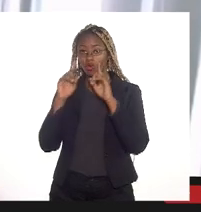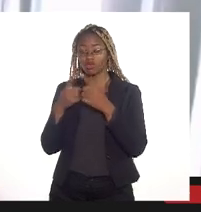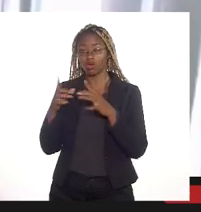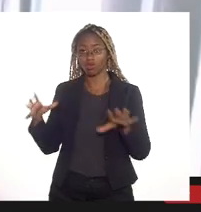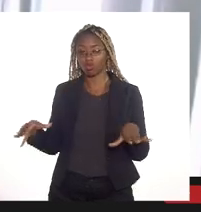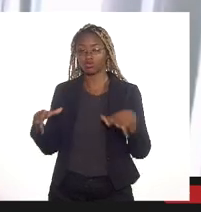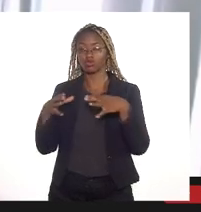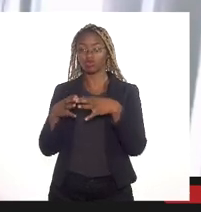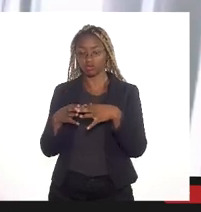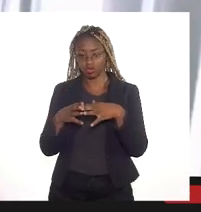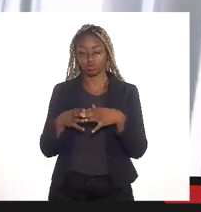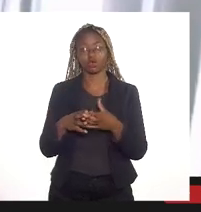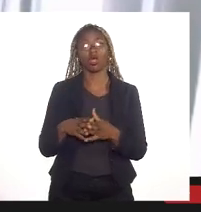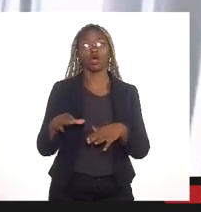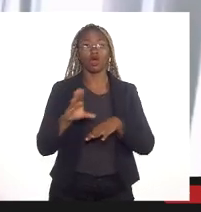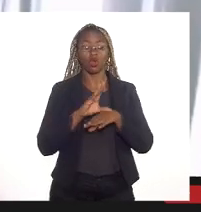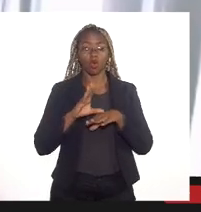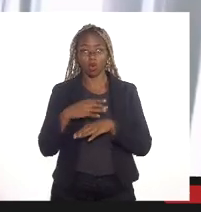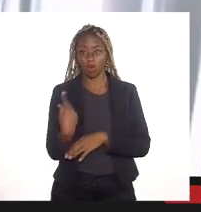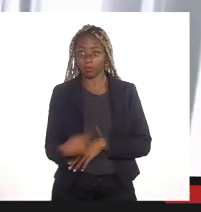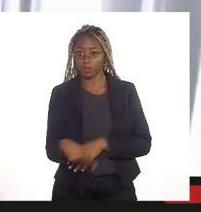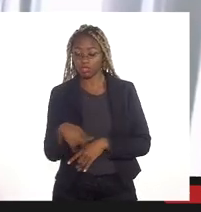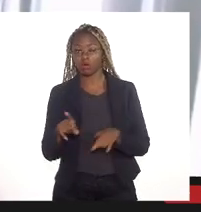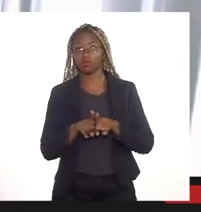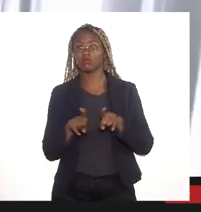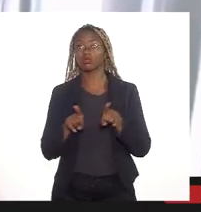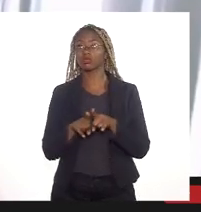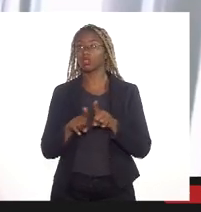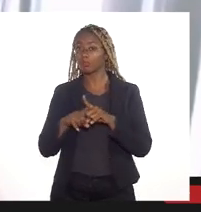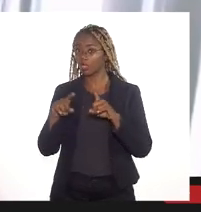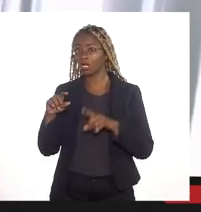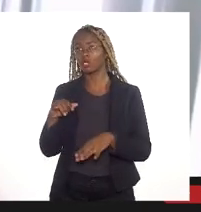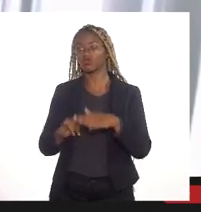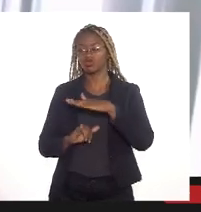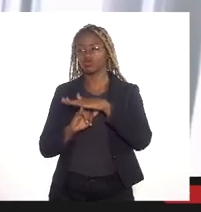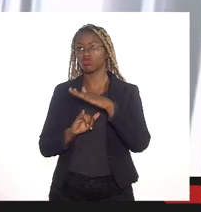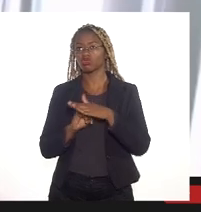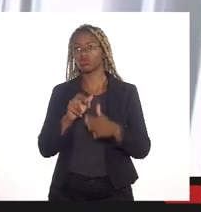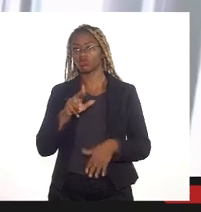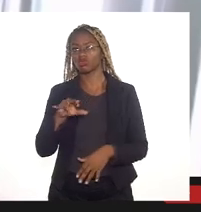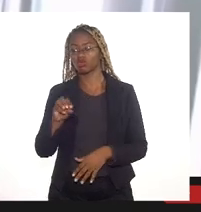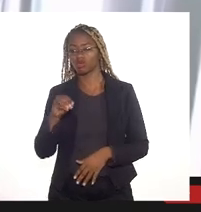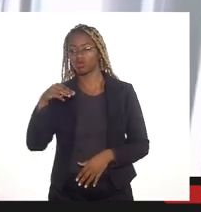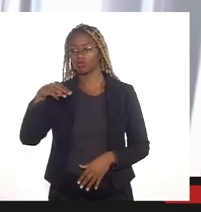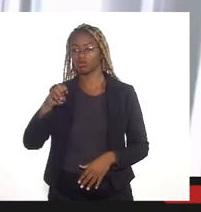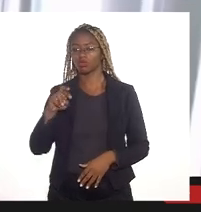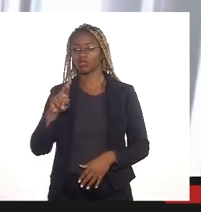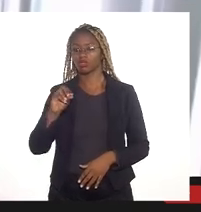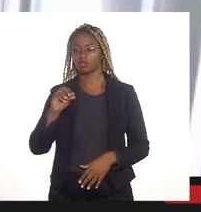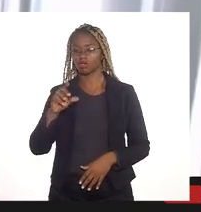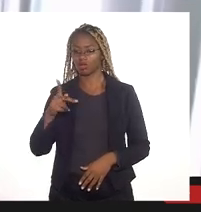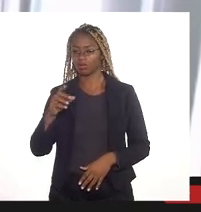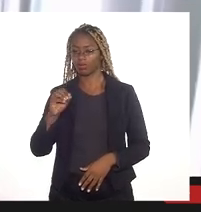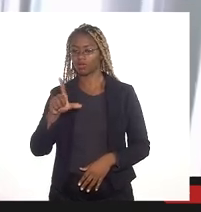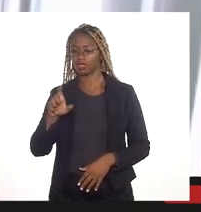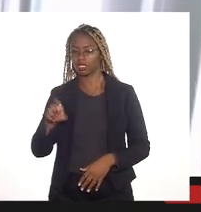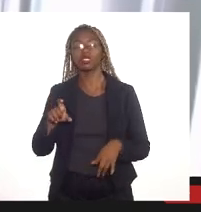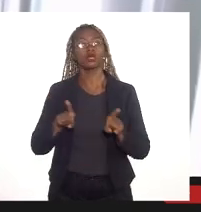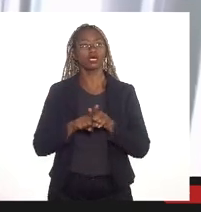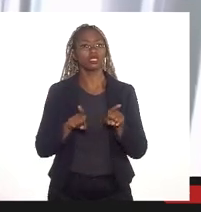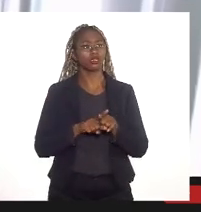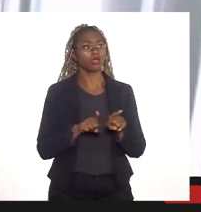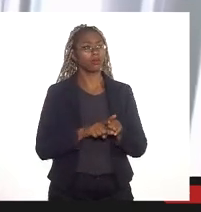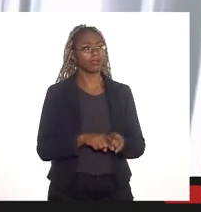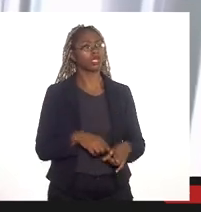consultivo do Instituto Rio Metrópole. Podemos promover em conjunto uma nova rodada de debate. O secretário Leandro Guimarães, por favor, fazemos questão de